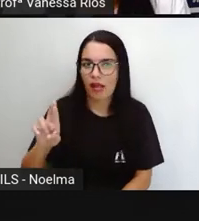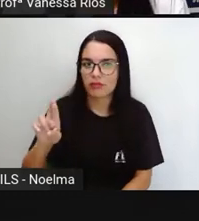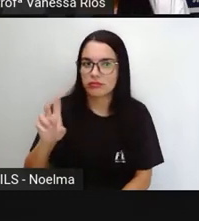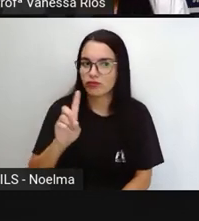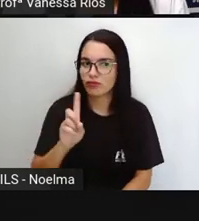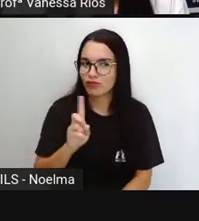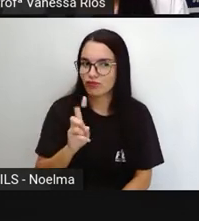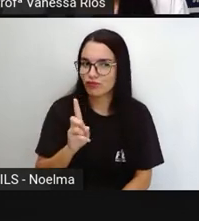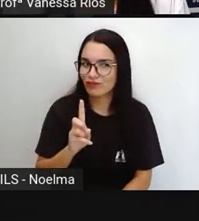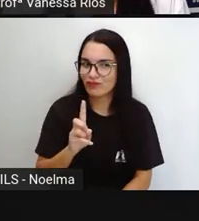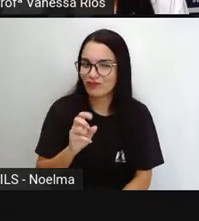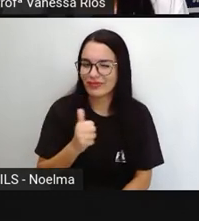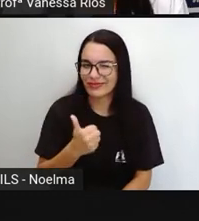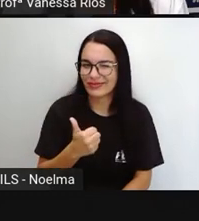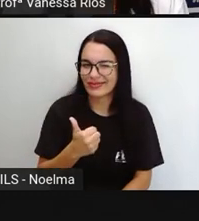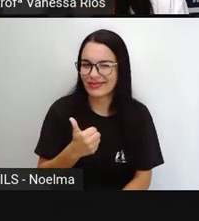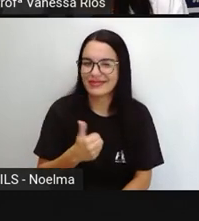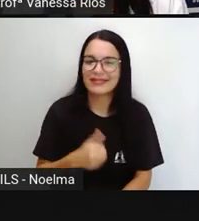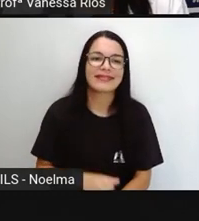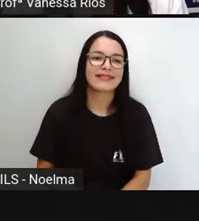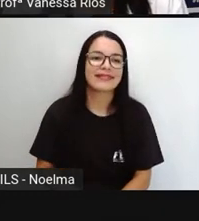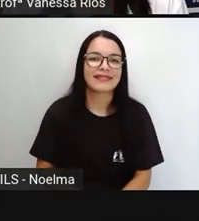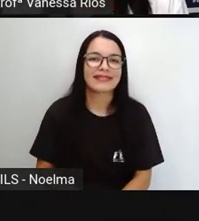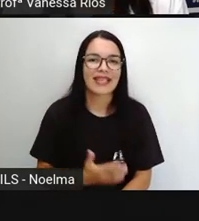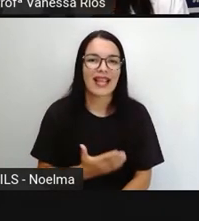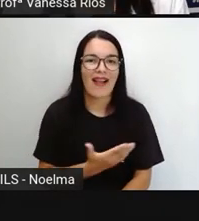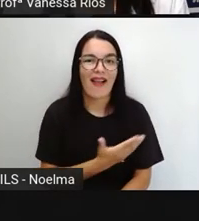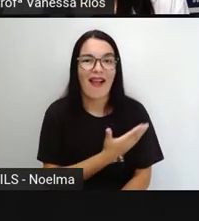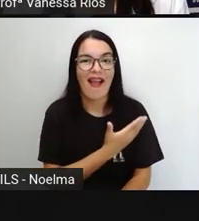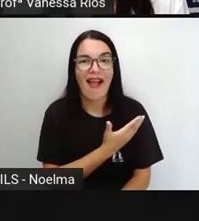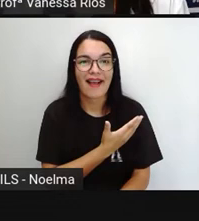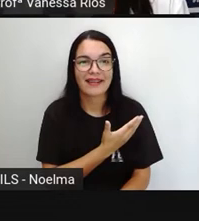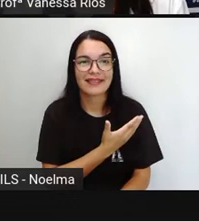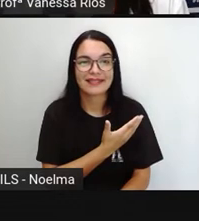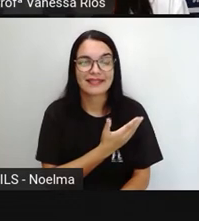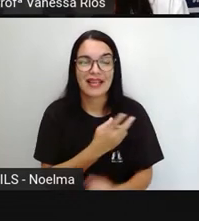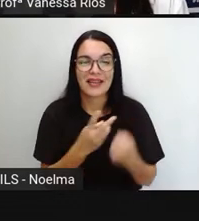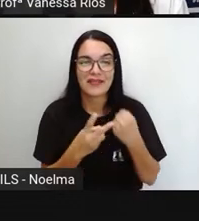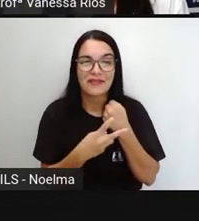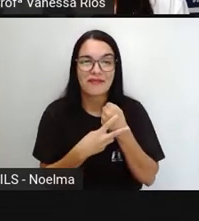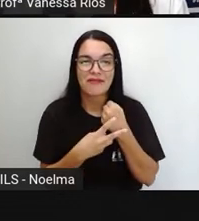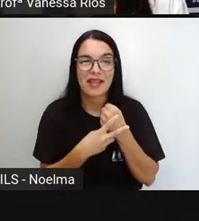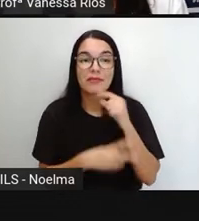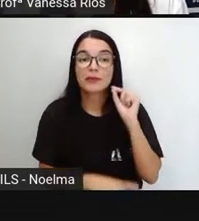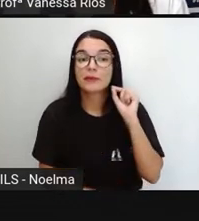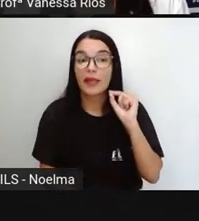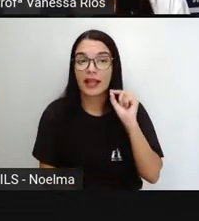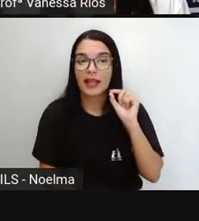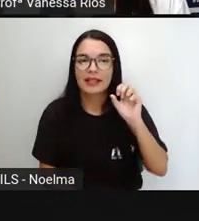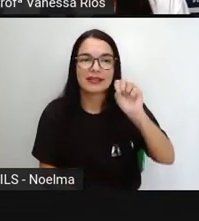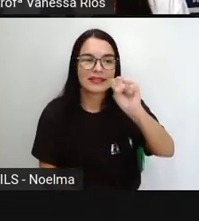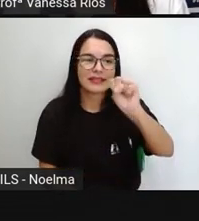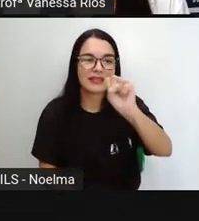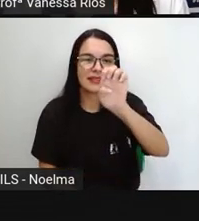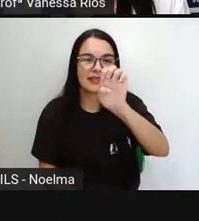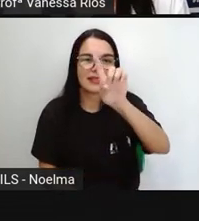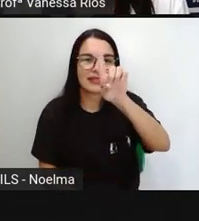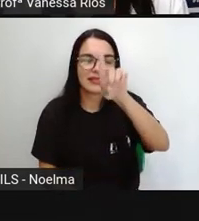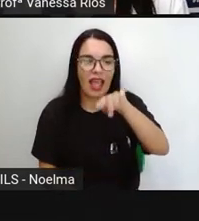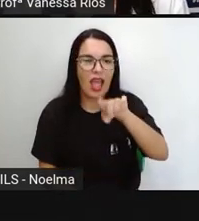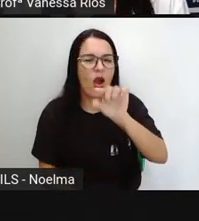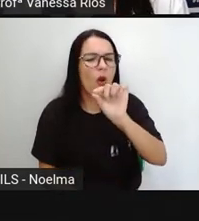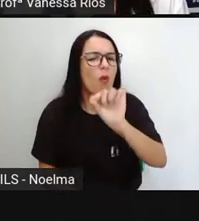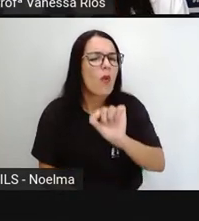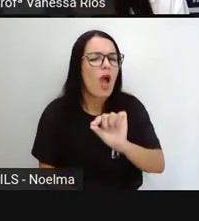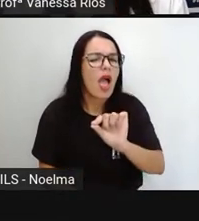verbo, não é? E a gente já observa aí as características desse verbo. Vem do verbo Ser. E aí,